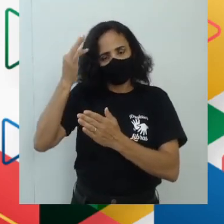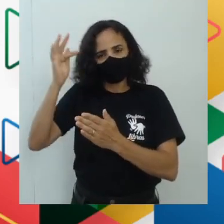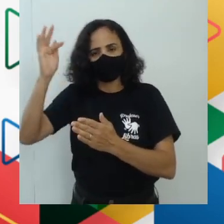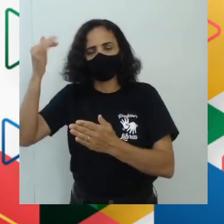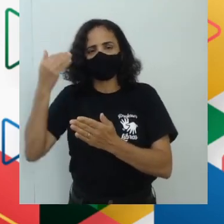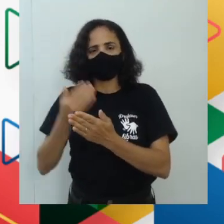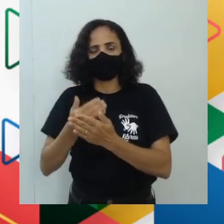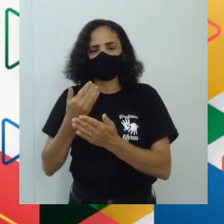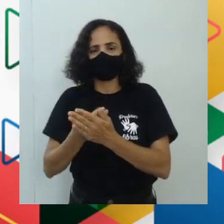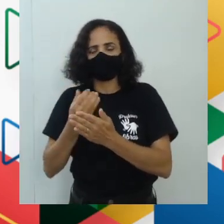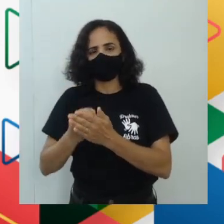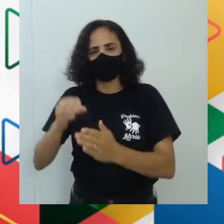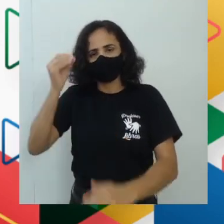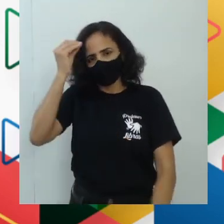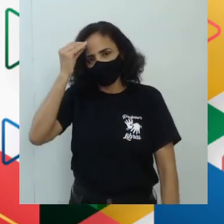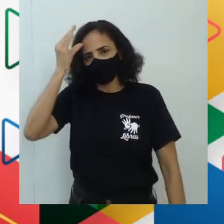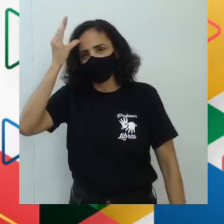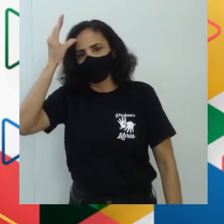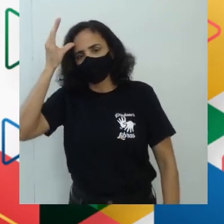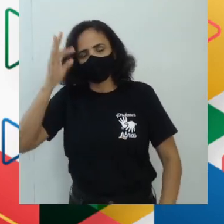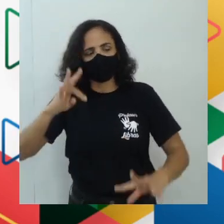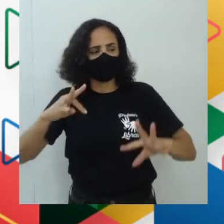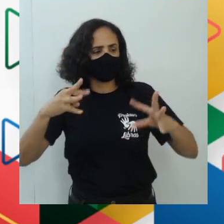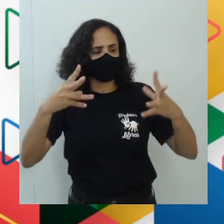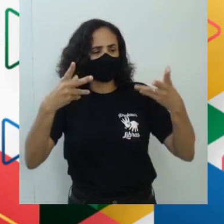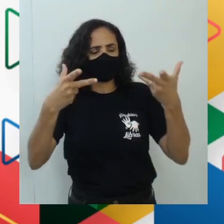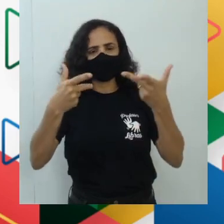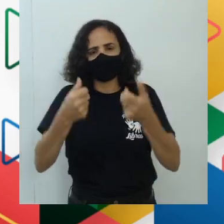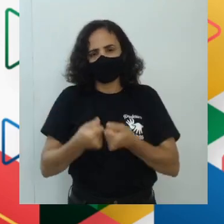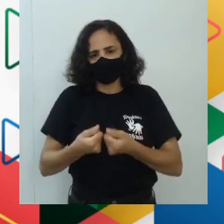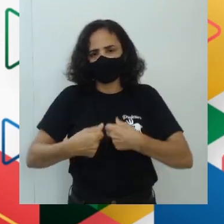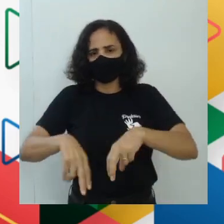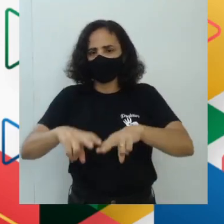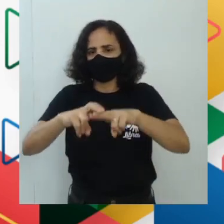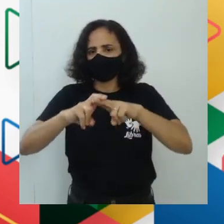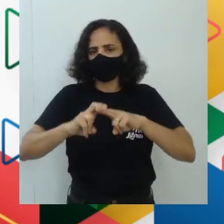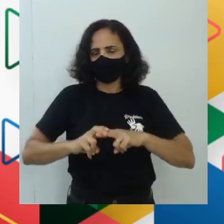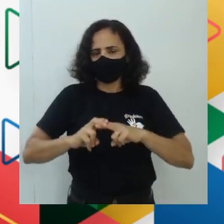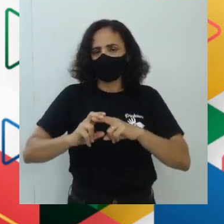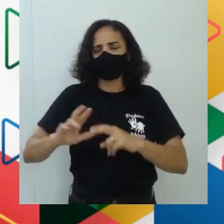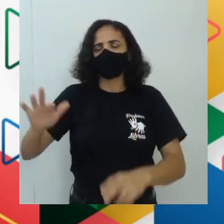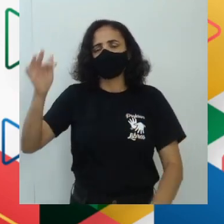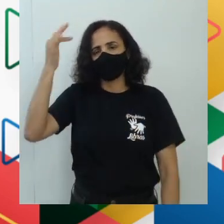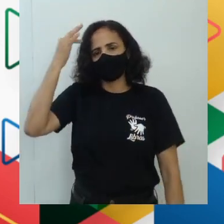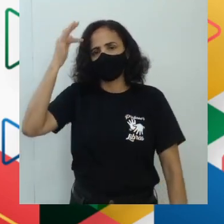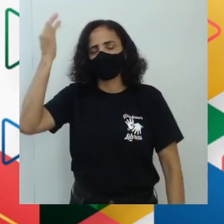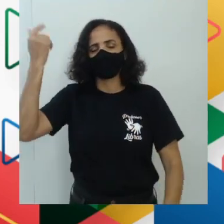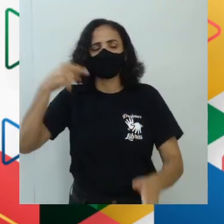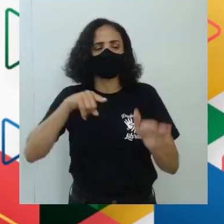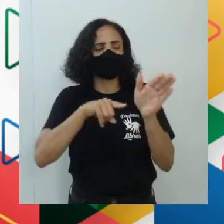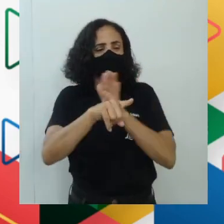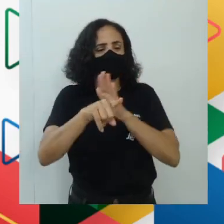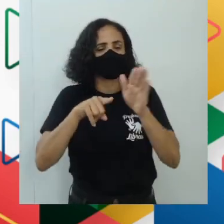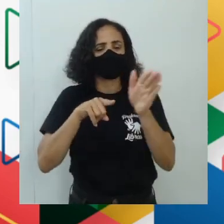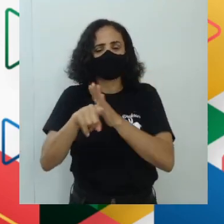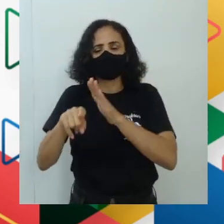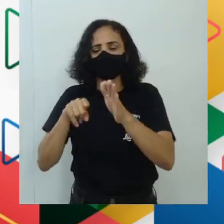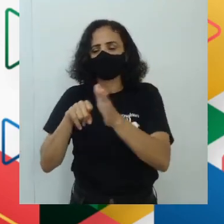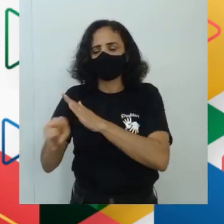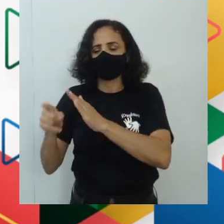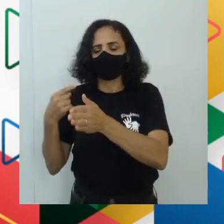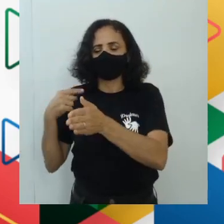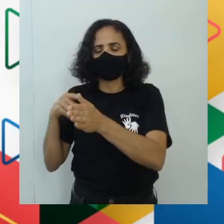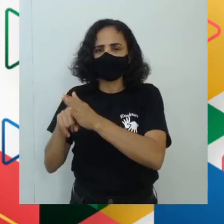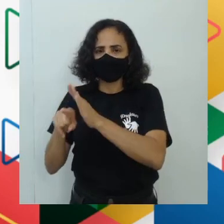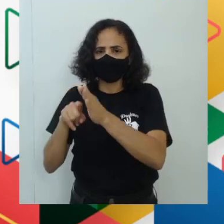conhecer algo a respeito de tudo, por isso que a filosofia questiona, a filosofia busca, ciência